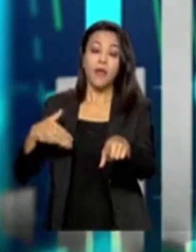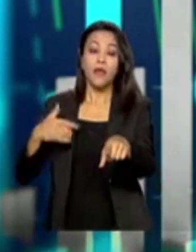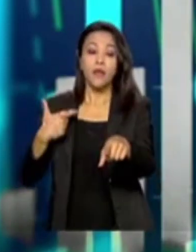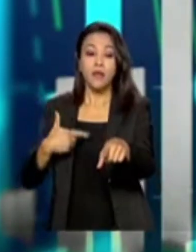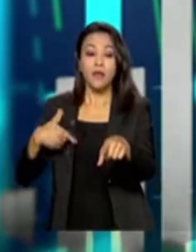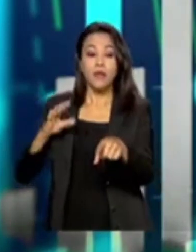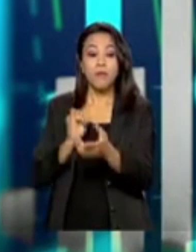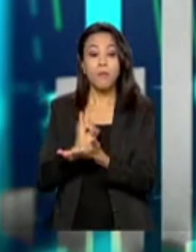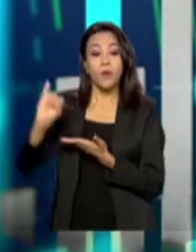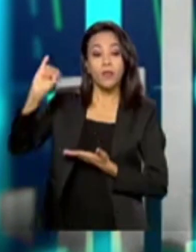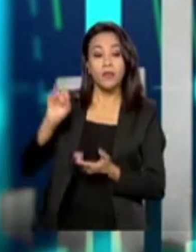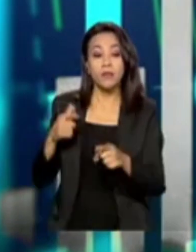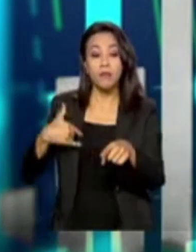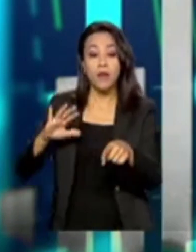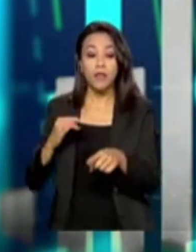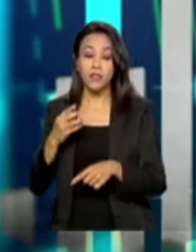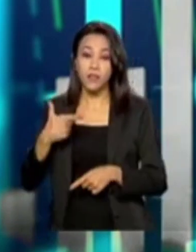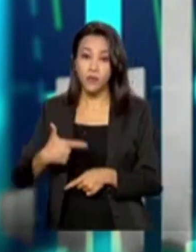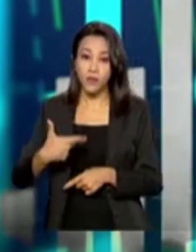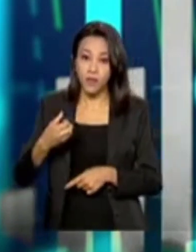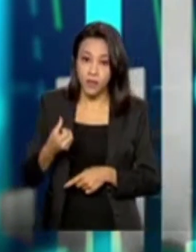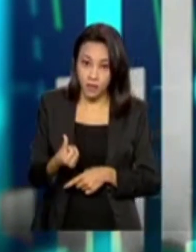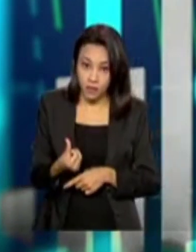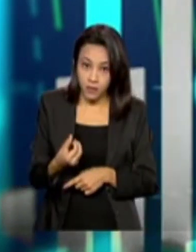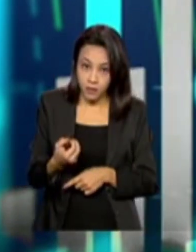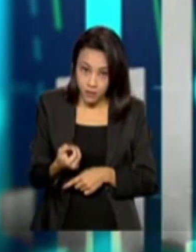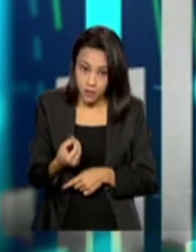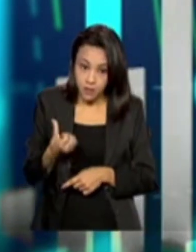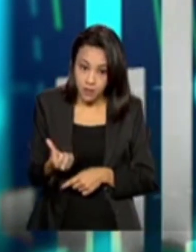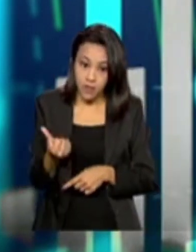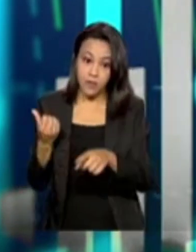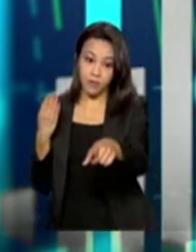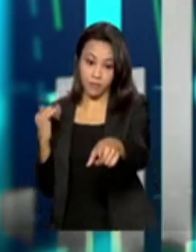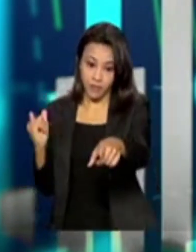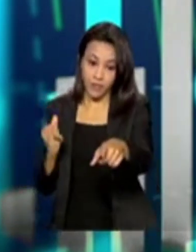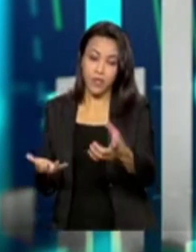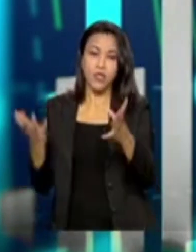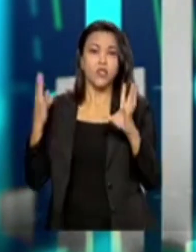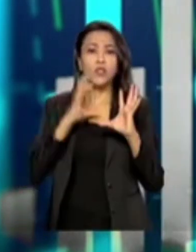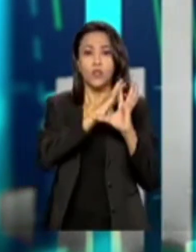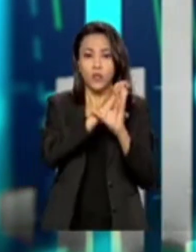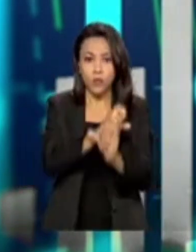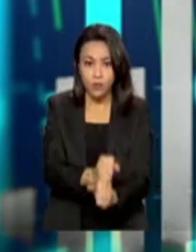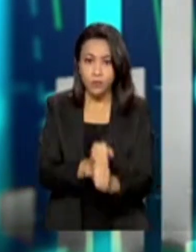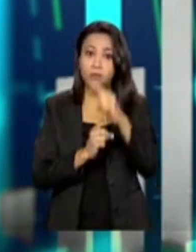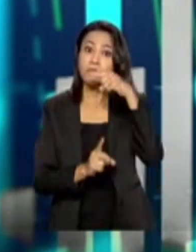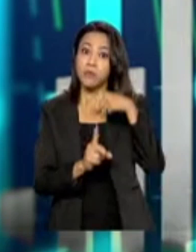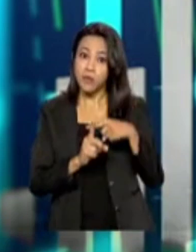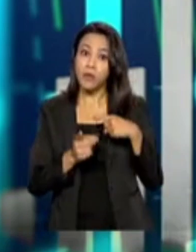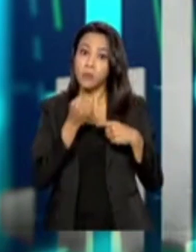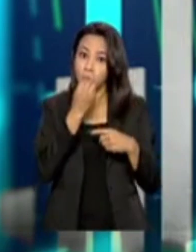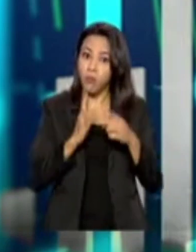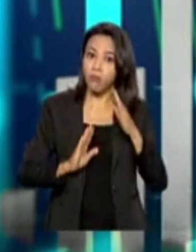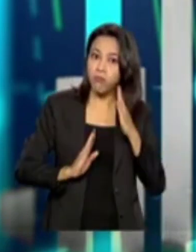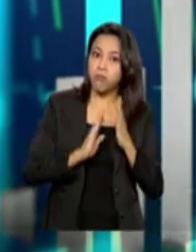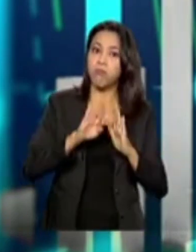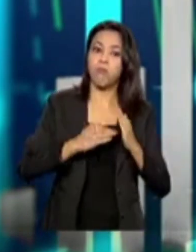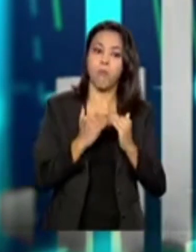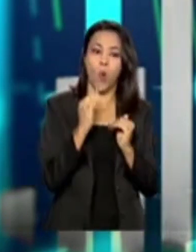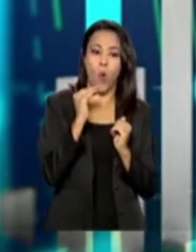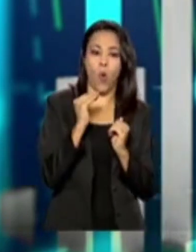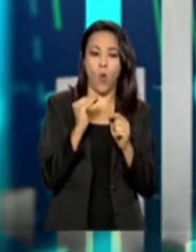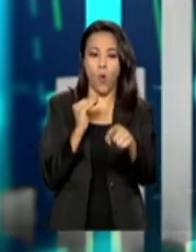de 200 bilhões de dólares, em torno de 206 bilhões. Resultado, tivemos até o momento um saldo superávit, se eles desejarem, de